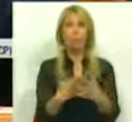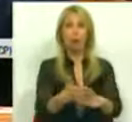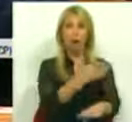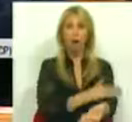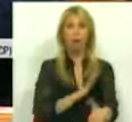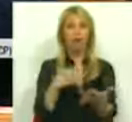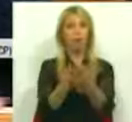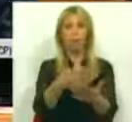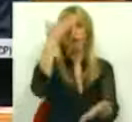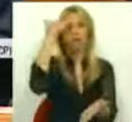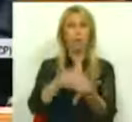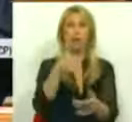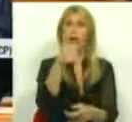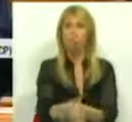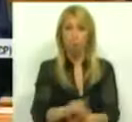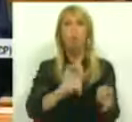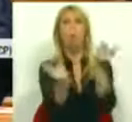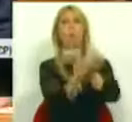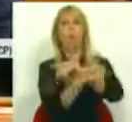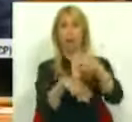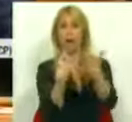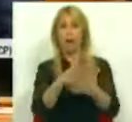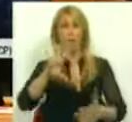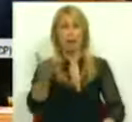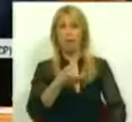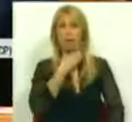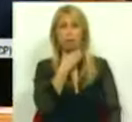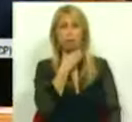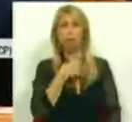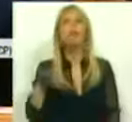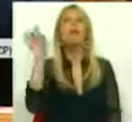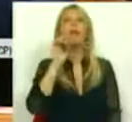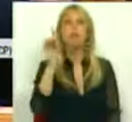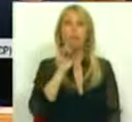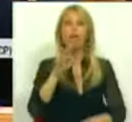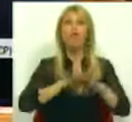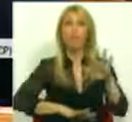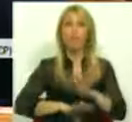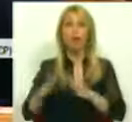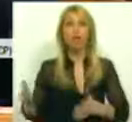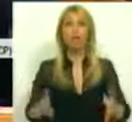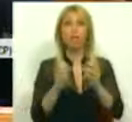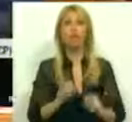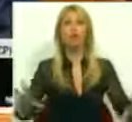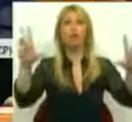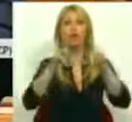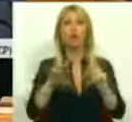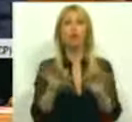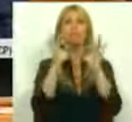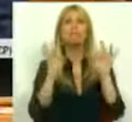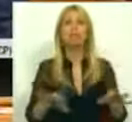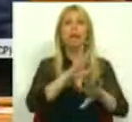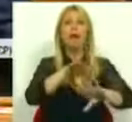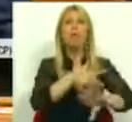bom porto antes à falência do país. Importa fazer caminho novo, como dizia ao poeta